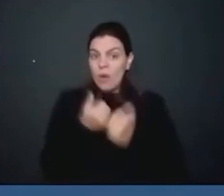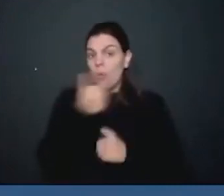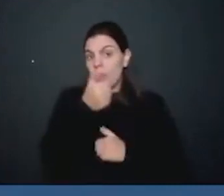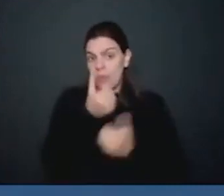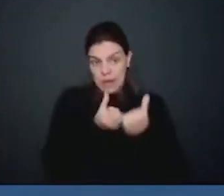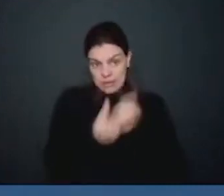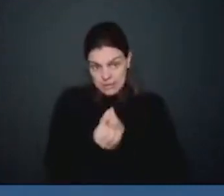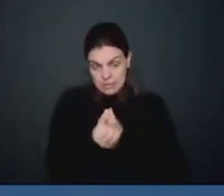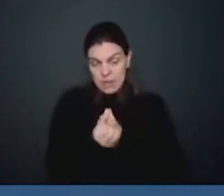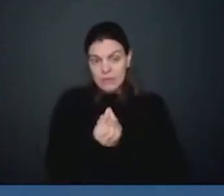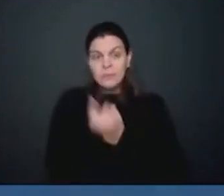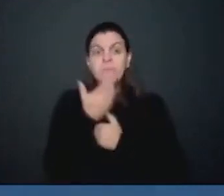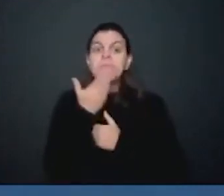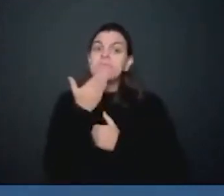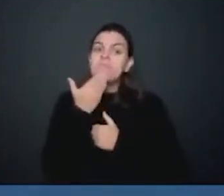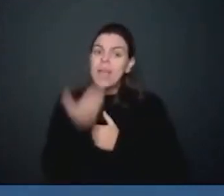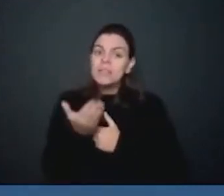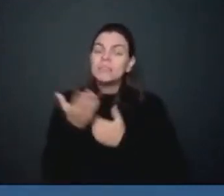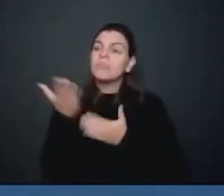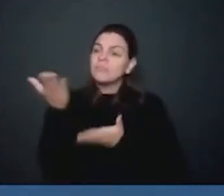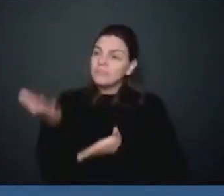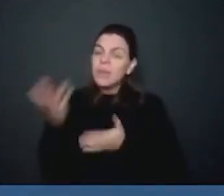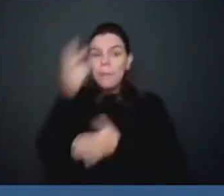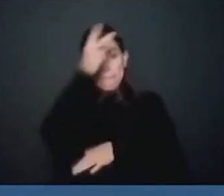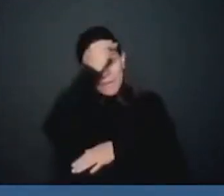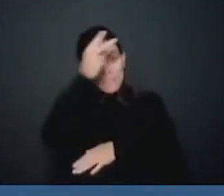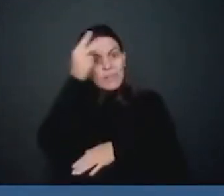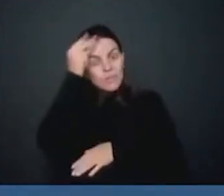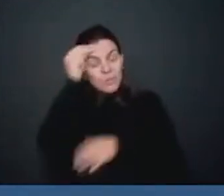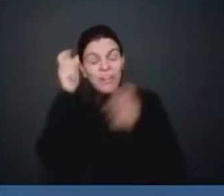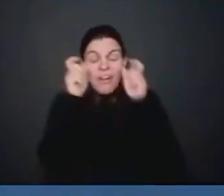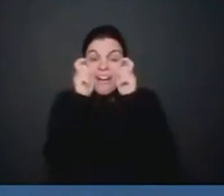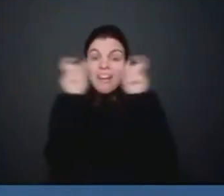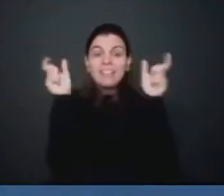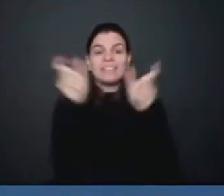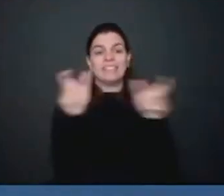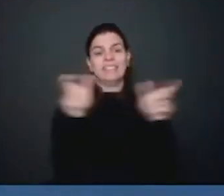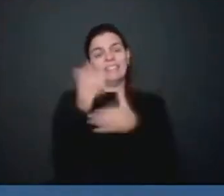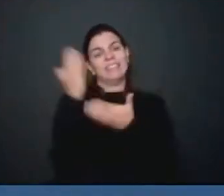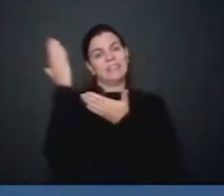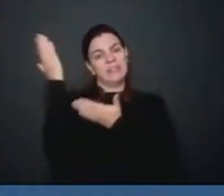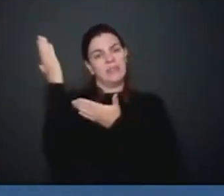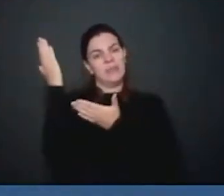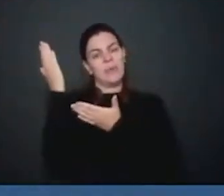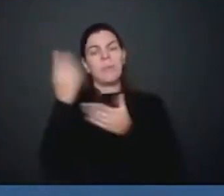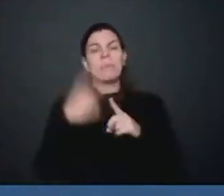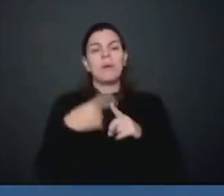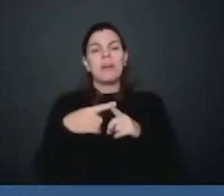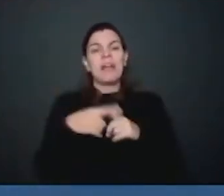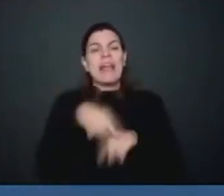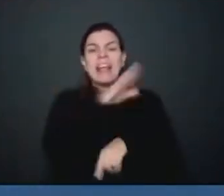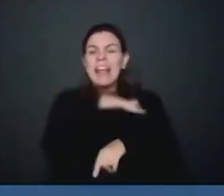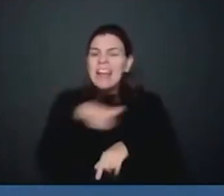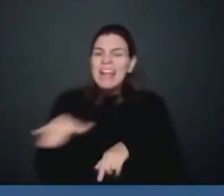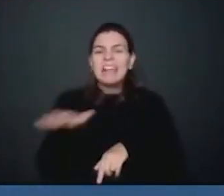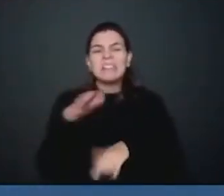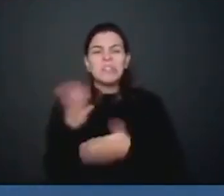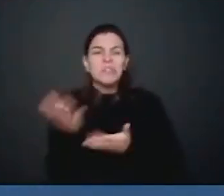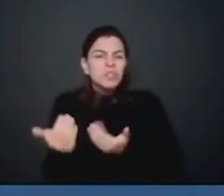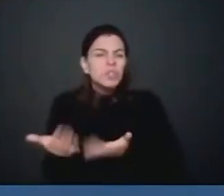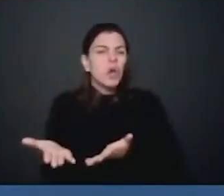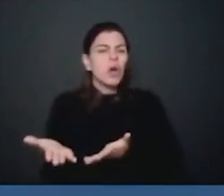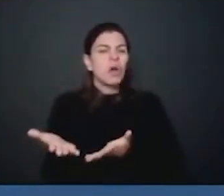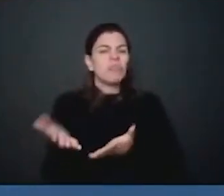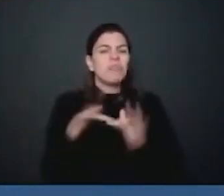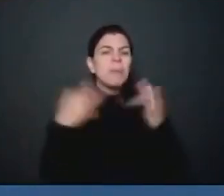ter um olhar com atenção. Porque são milhares de famílias, milhares de jovens, crianças, que precisam desse espaço. É o que